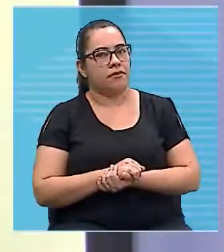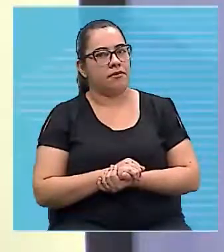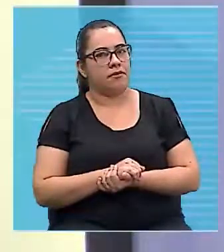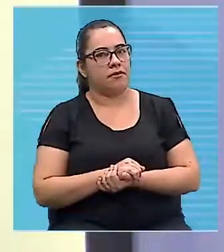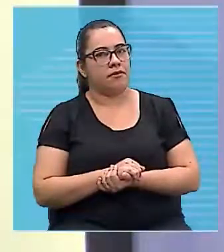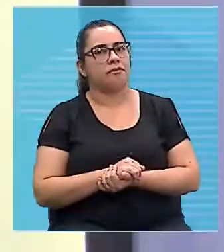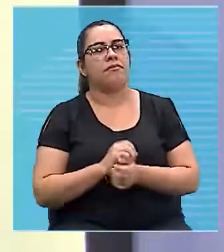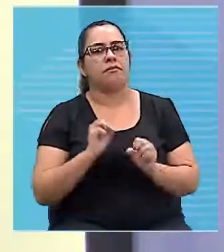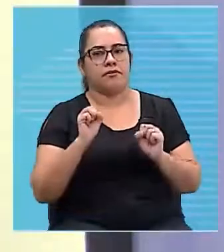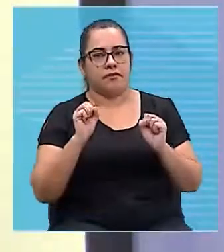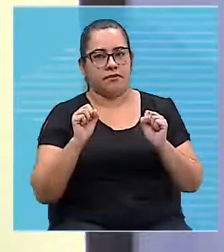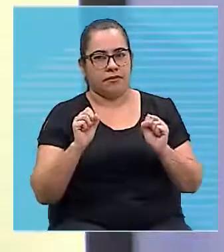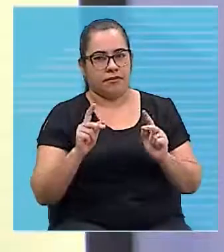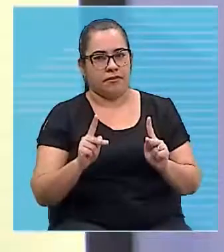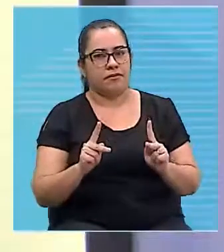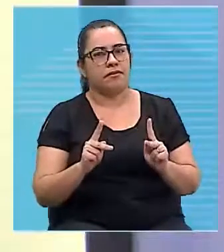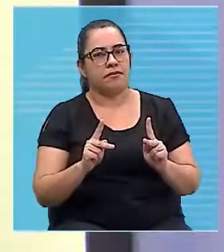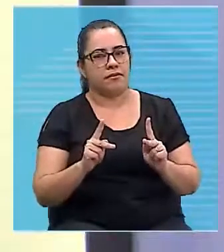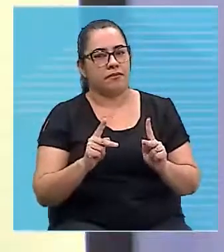Prontinho, olha só.